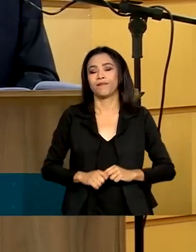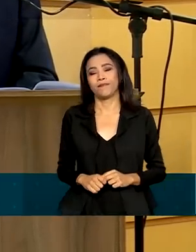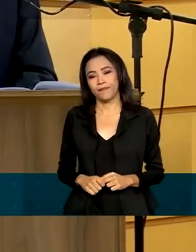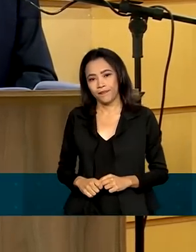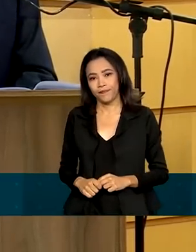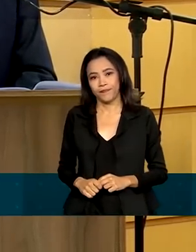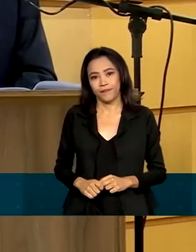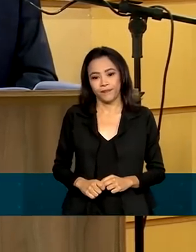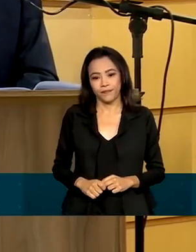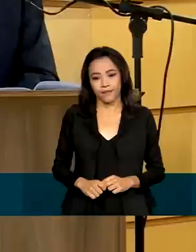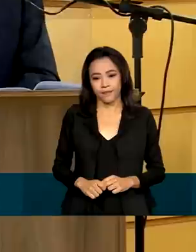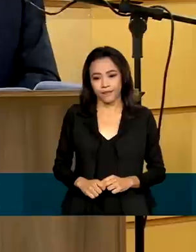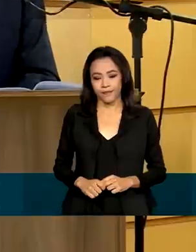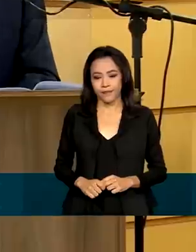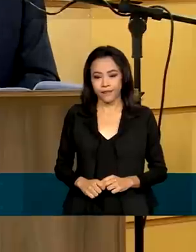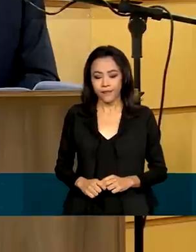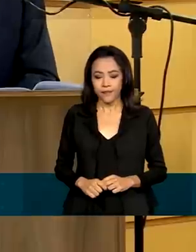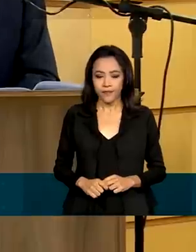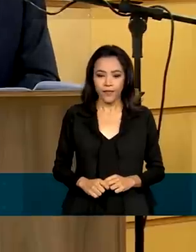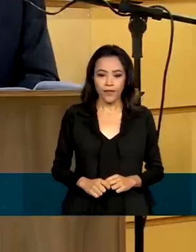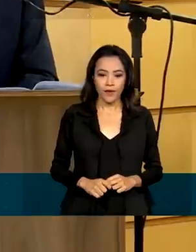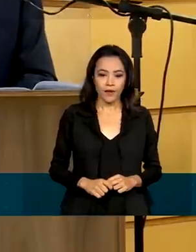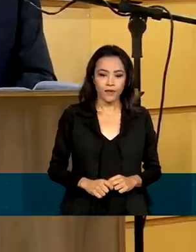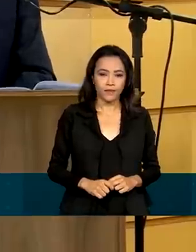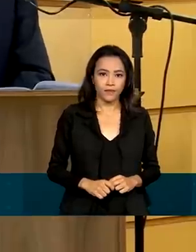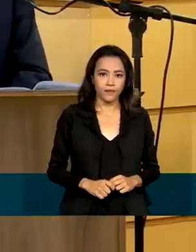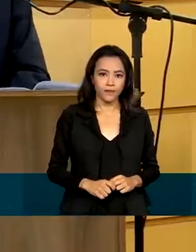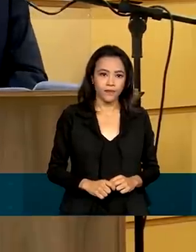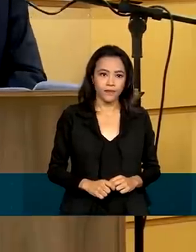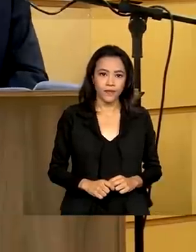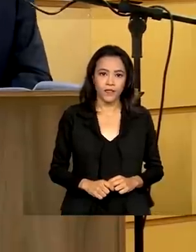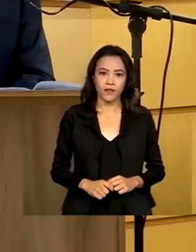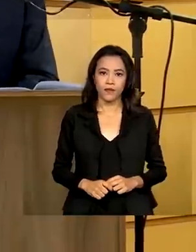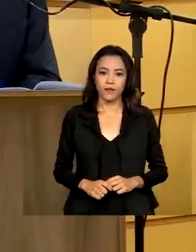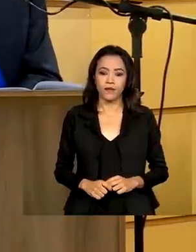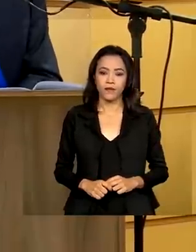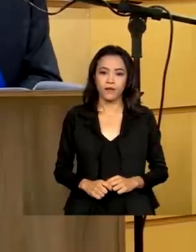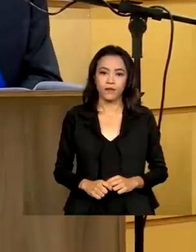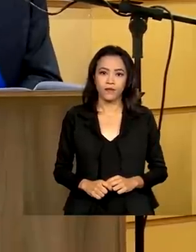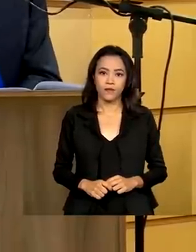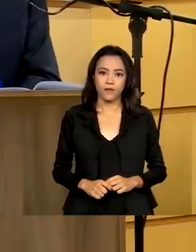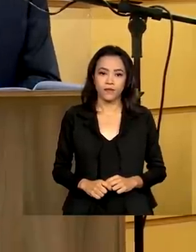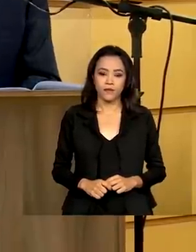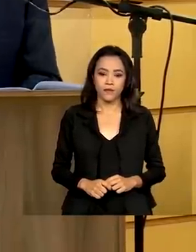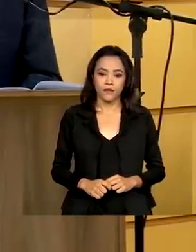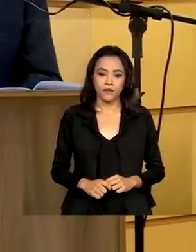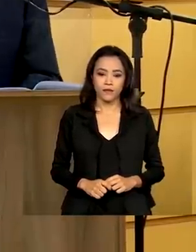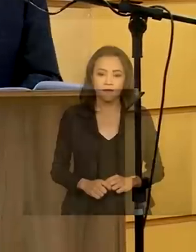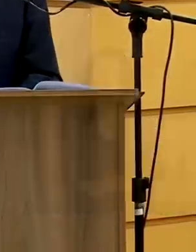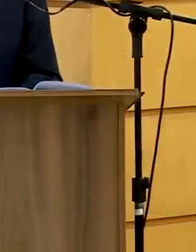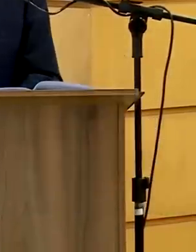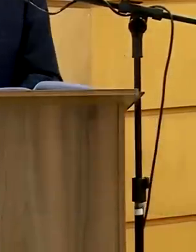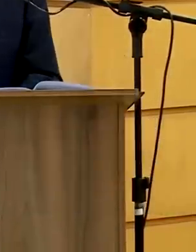cortesia, elegância e espírito público, ajudou a conduzir a transição deste cargo.